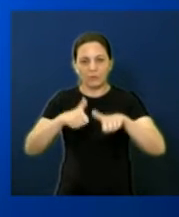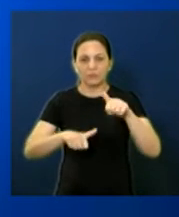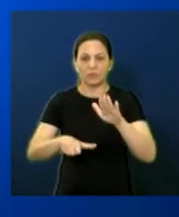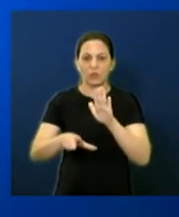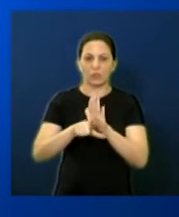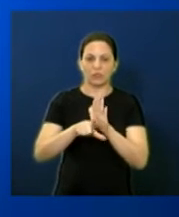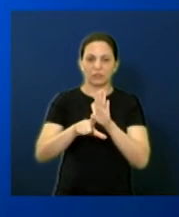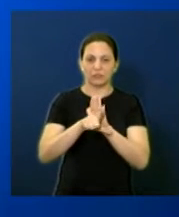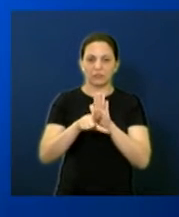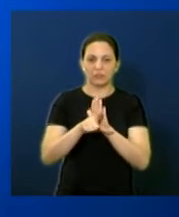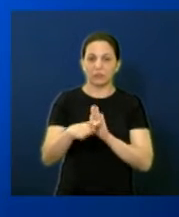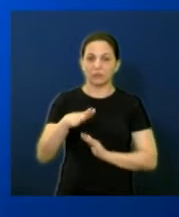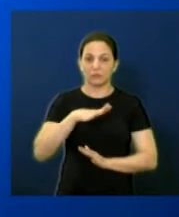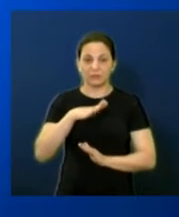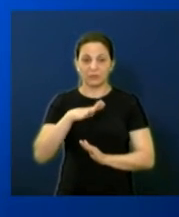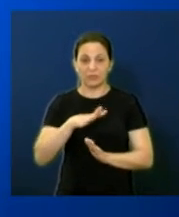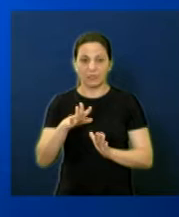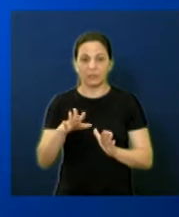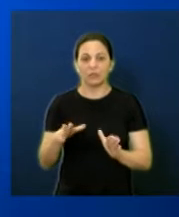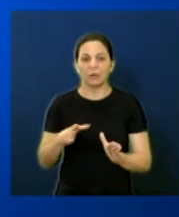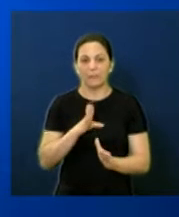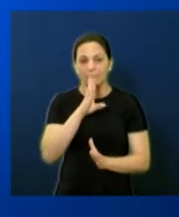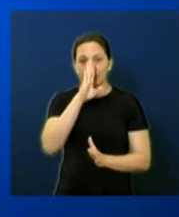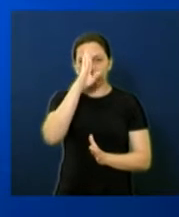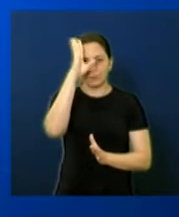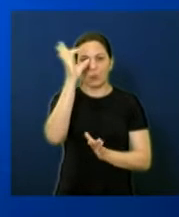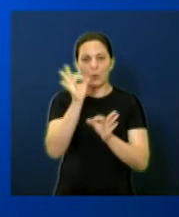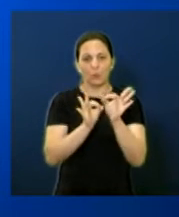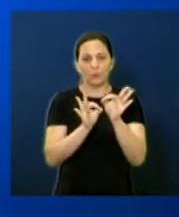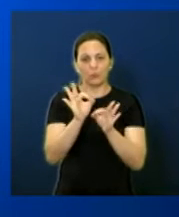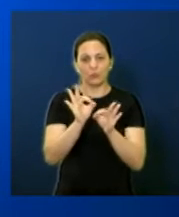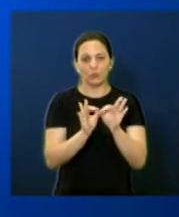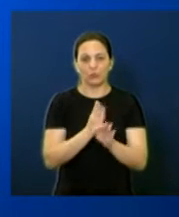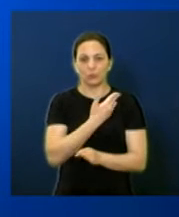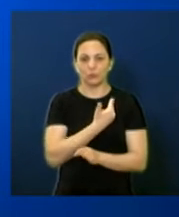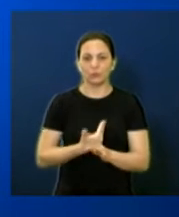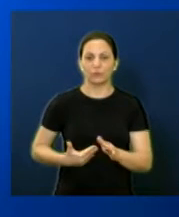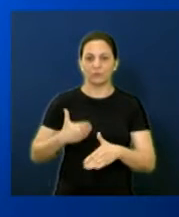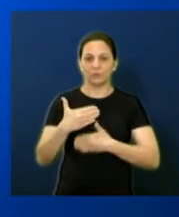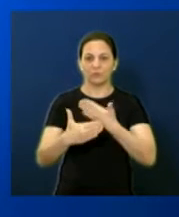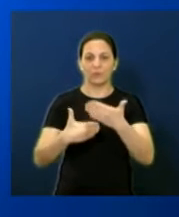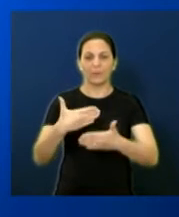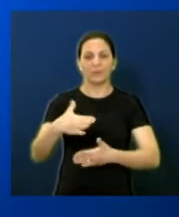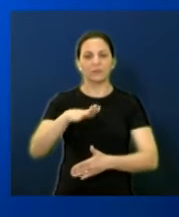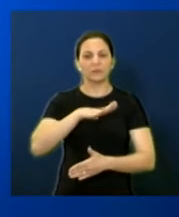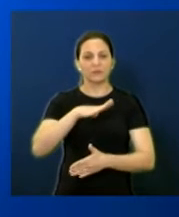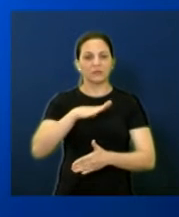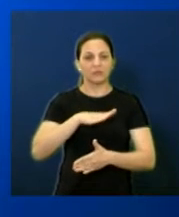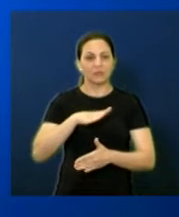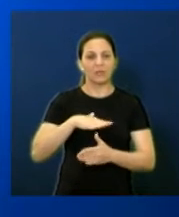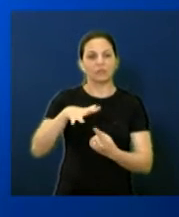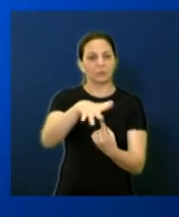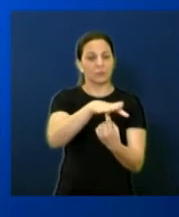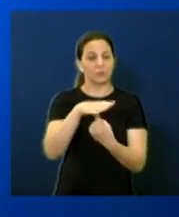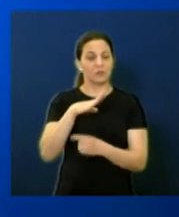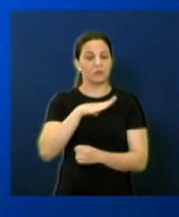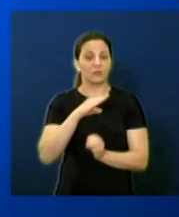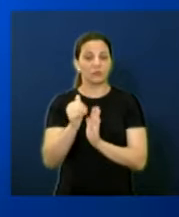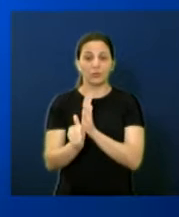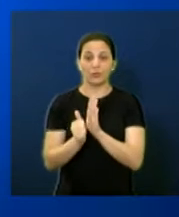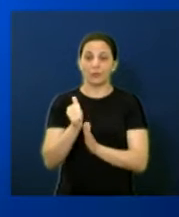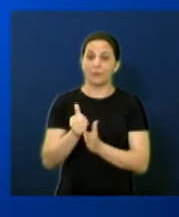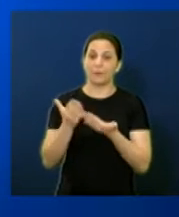eixos essenciais do projeto de governo para que o desenvolvimento urbano e ambiental da cidade de